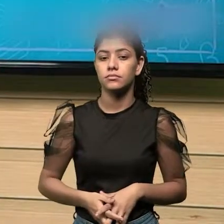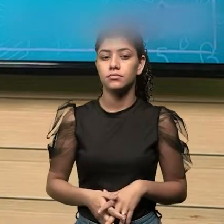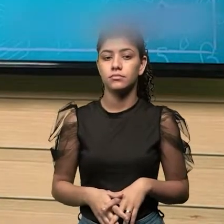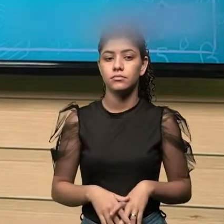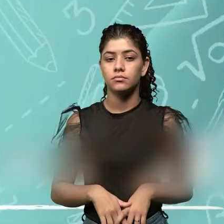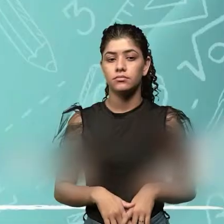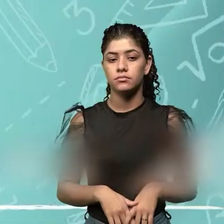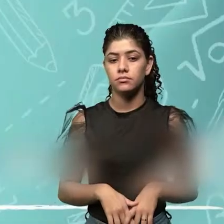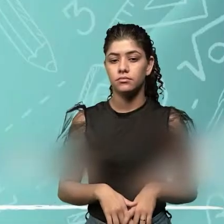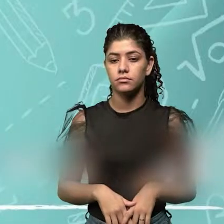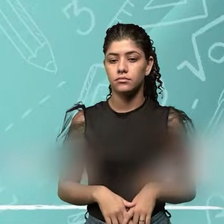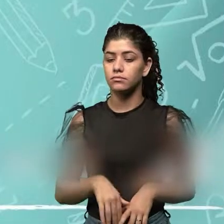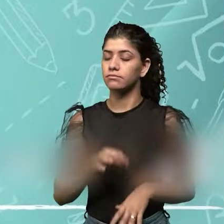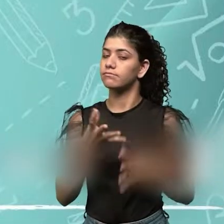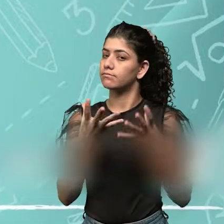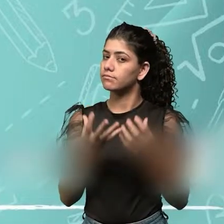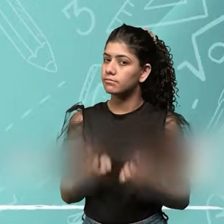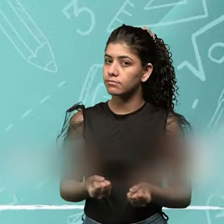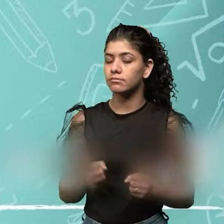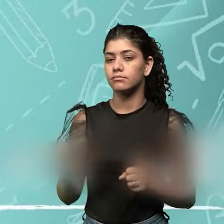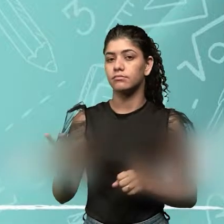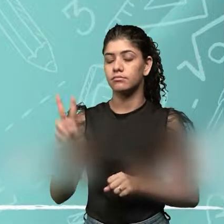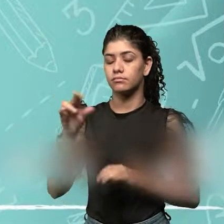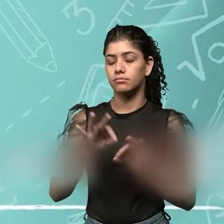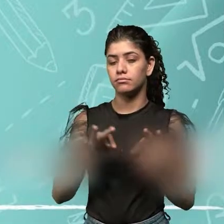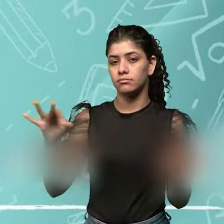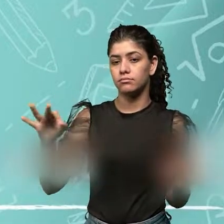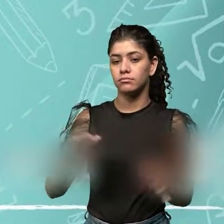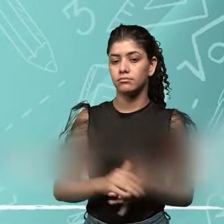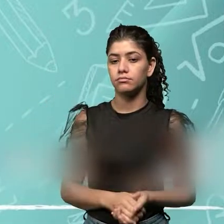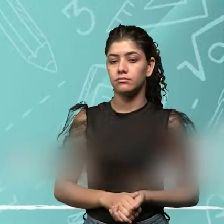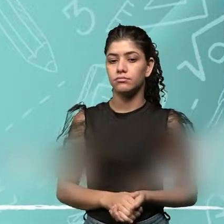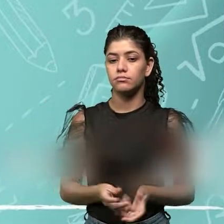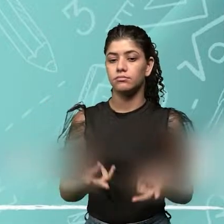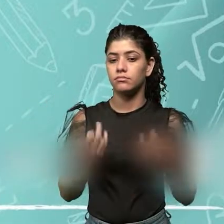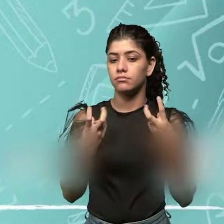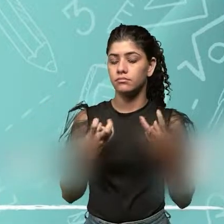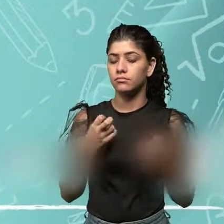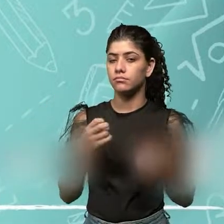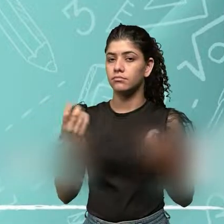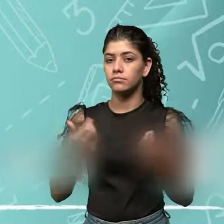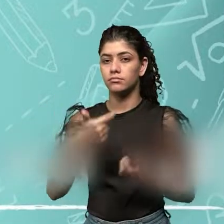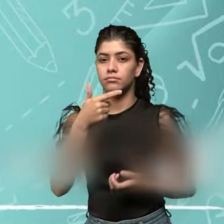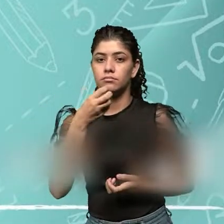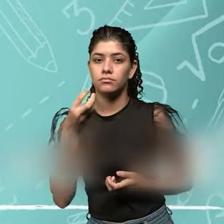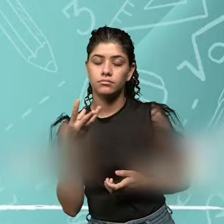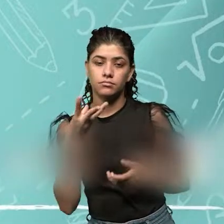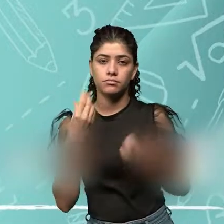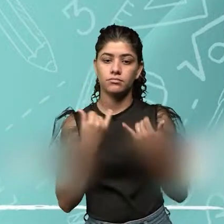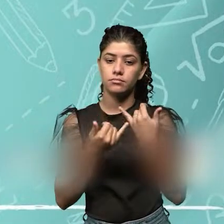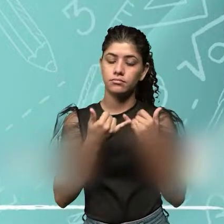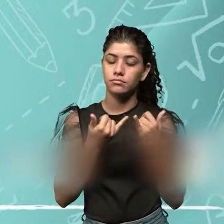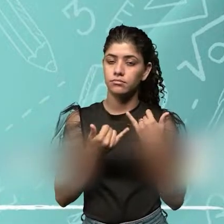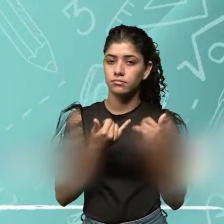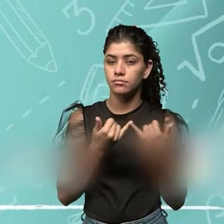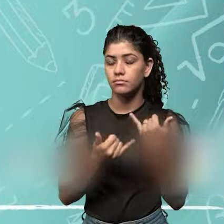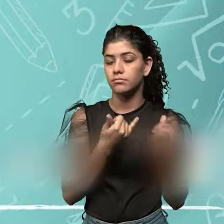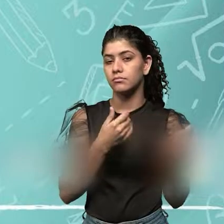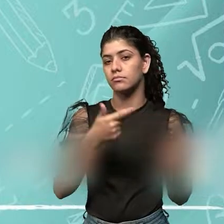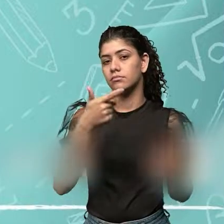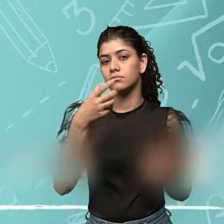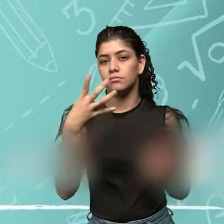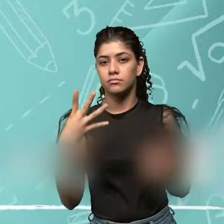intervalo aceitável. Como aqui no exemplo, podemos ver, estes dois valores são bem próximos, foram valores